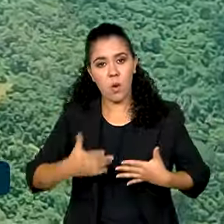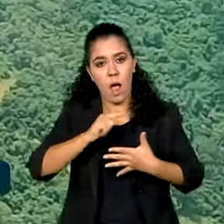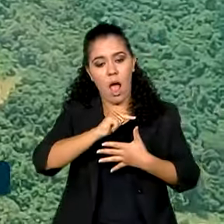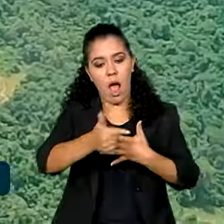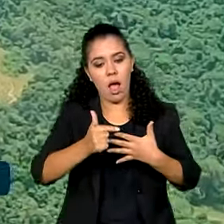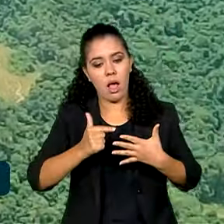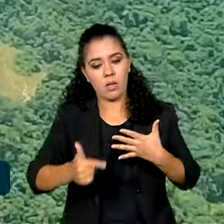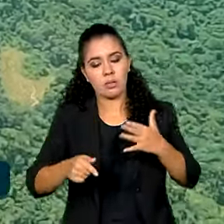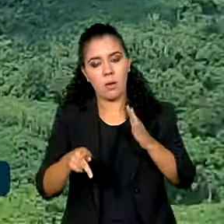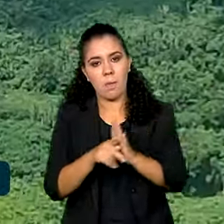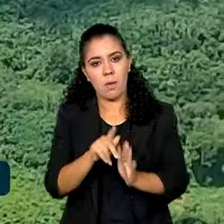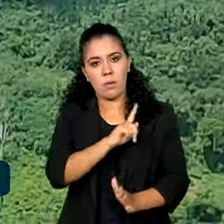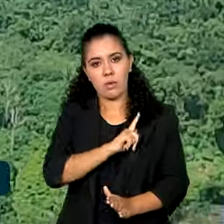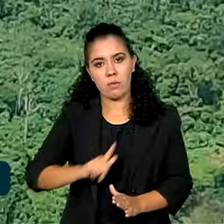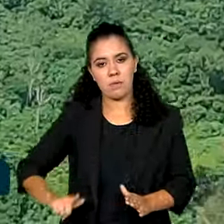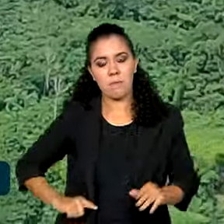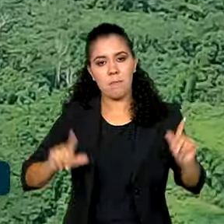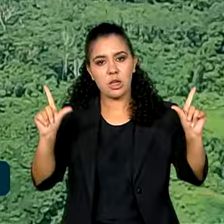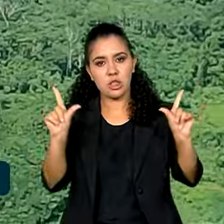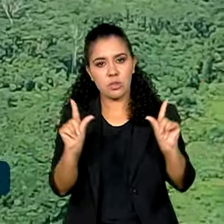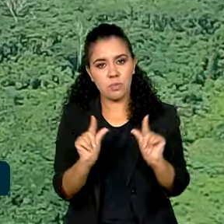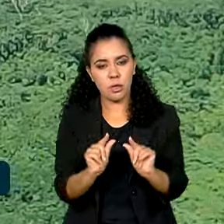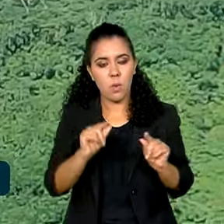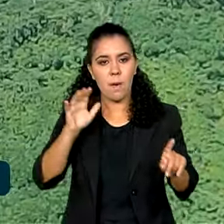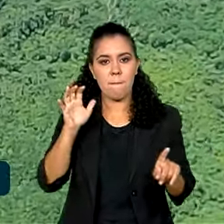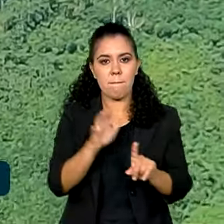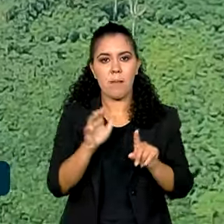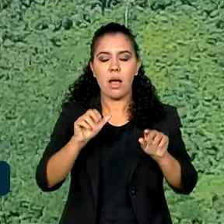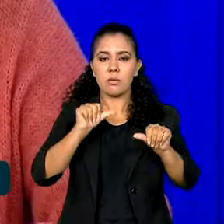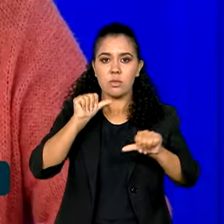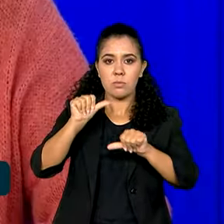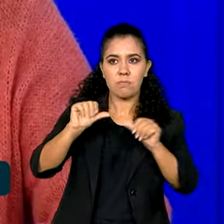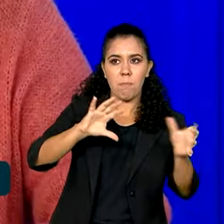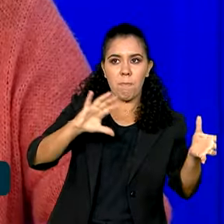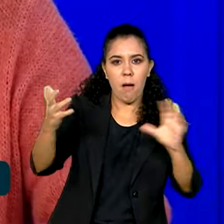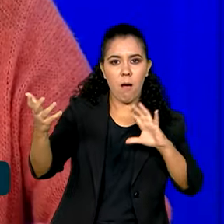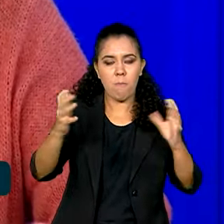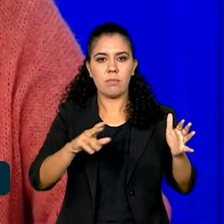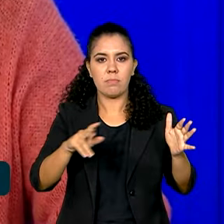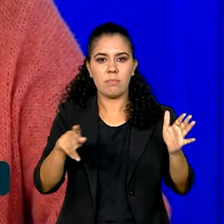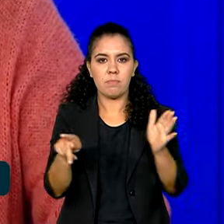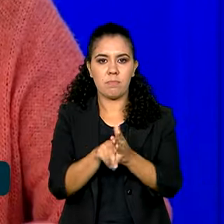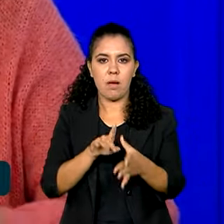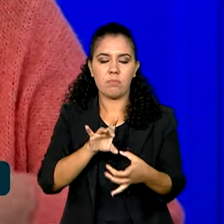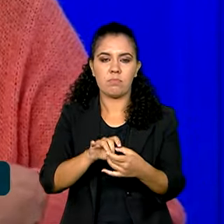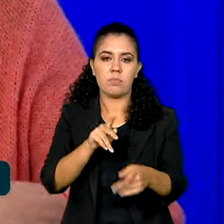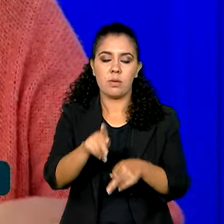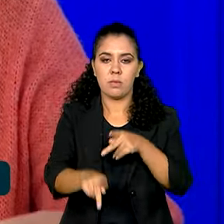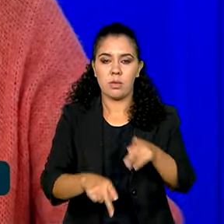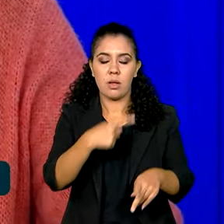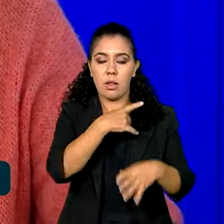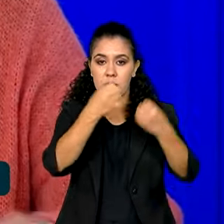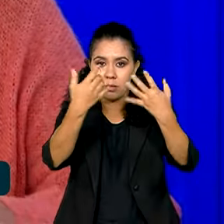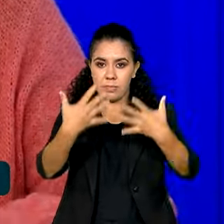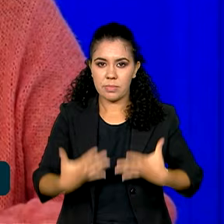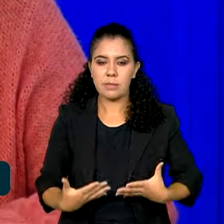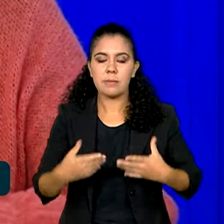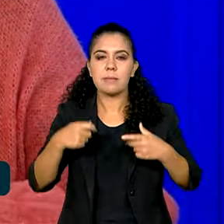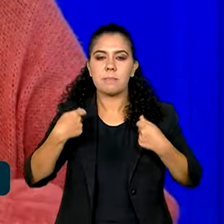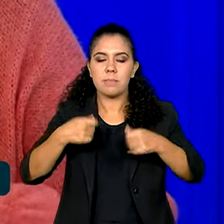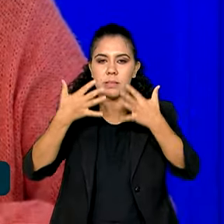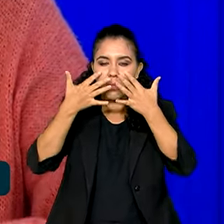minimizar os impactos das mudanças do clima sobre a população. É um quadro que requer uma visão